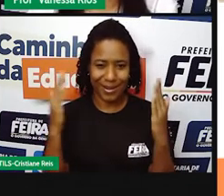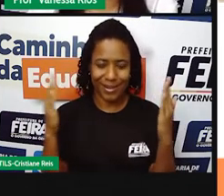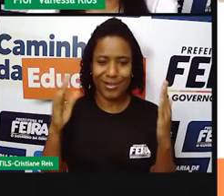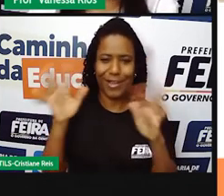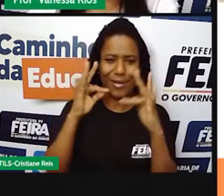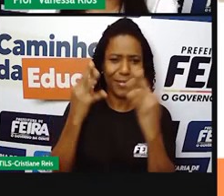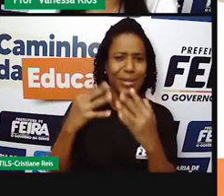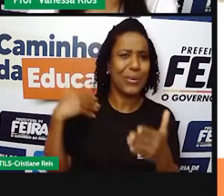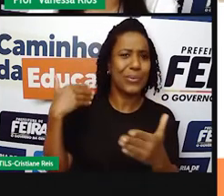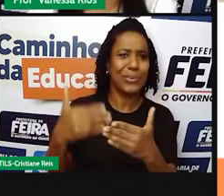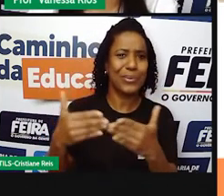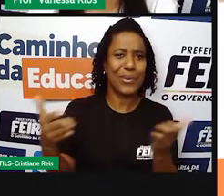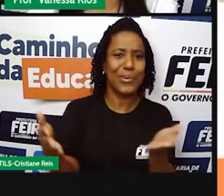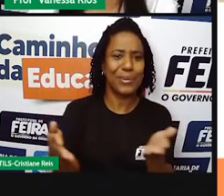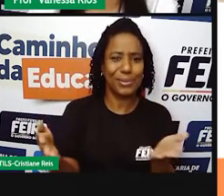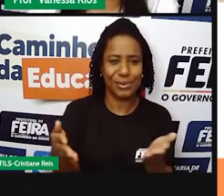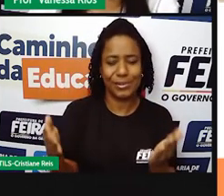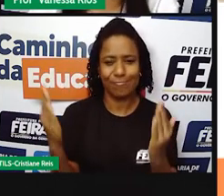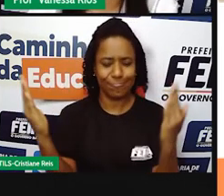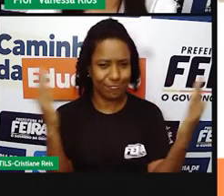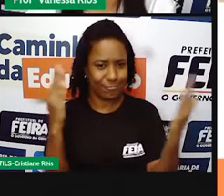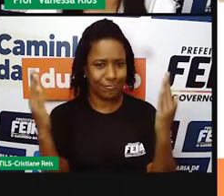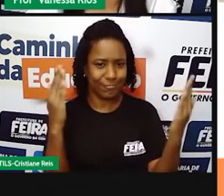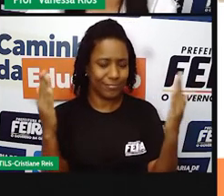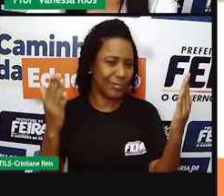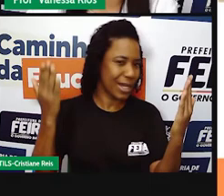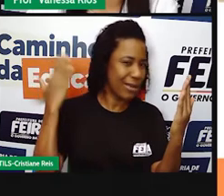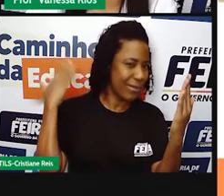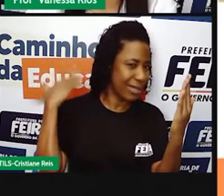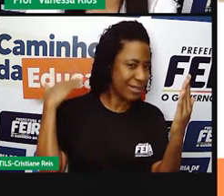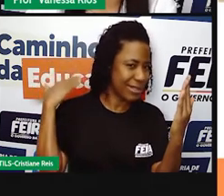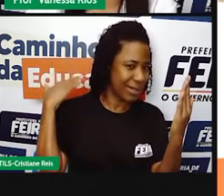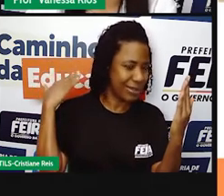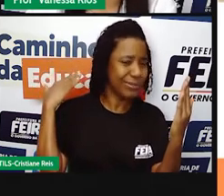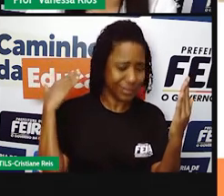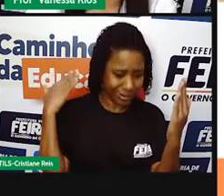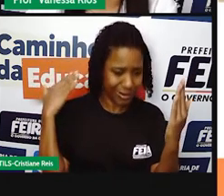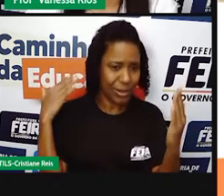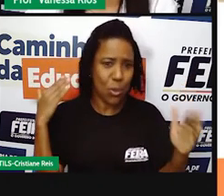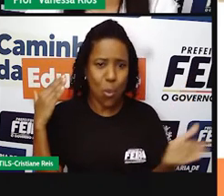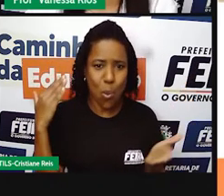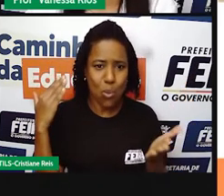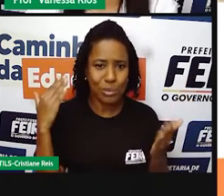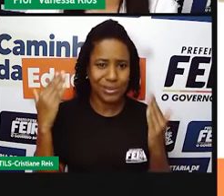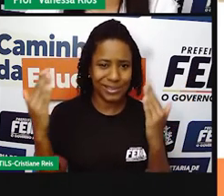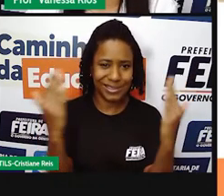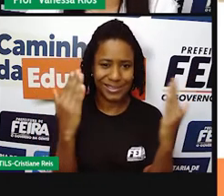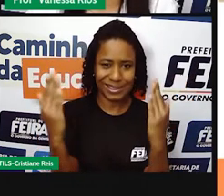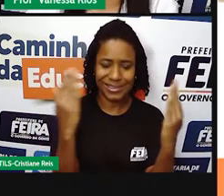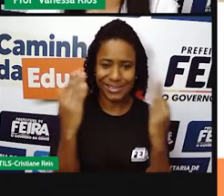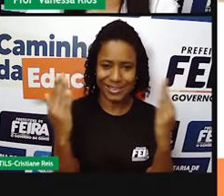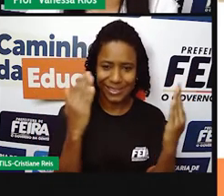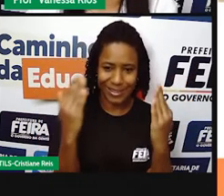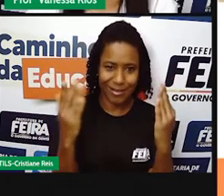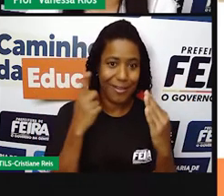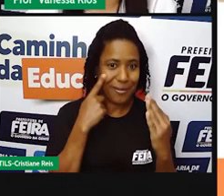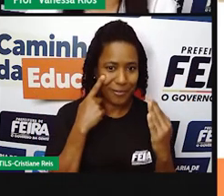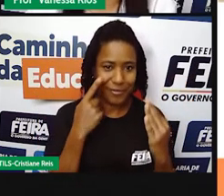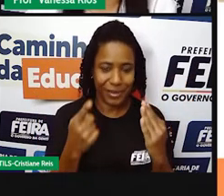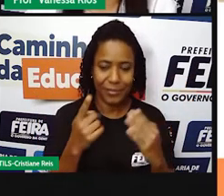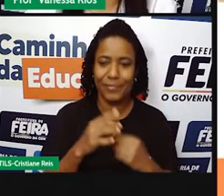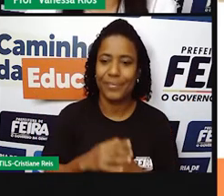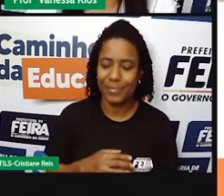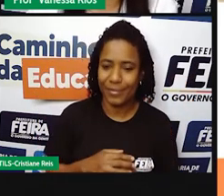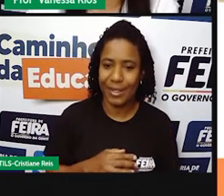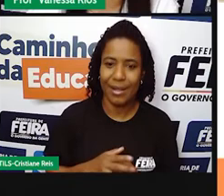observar em relação a essa imagem, né? Que está sendo apresentada. A família do passado, ela vem bem